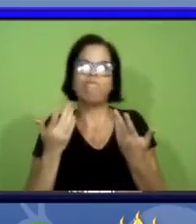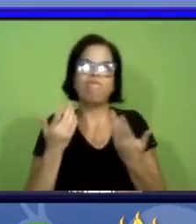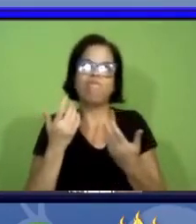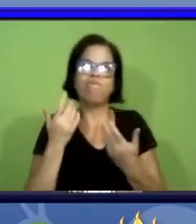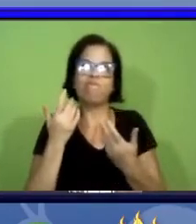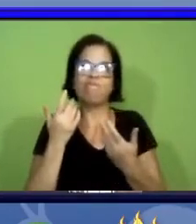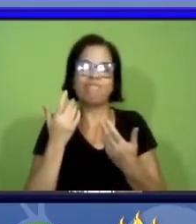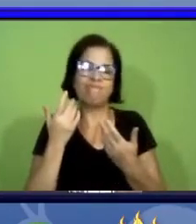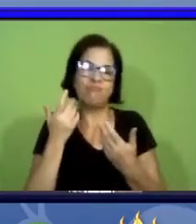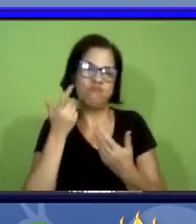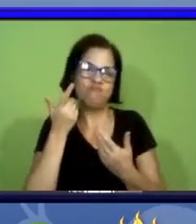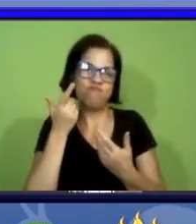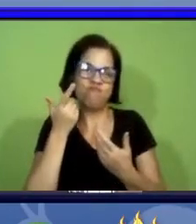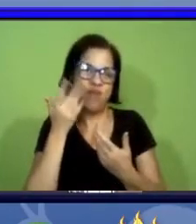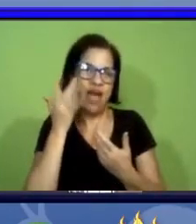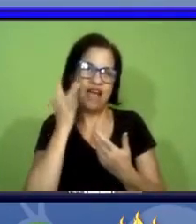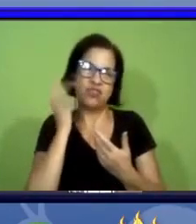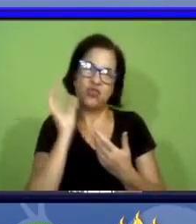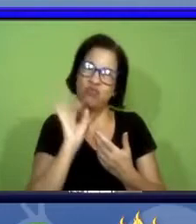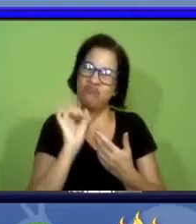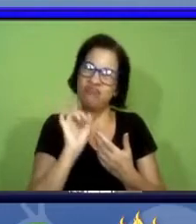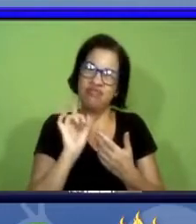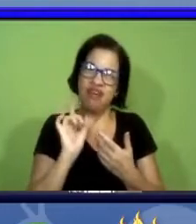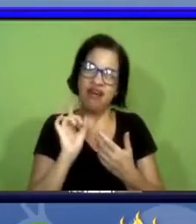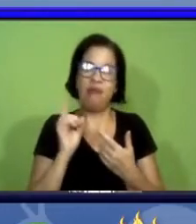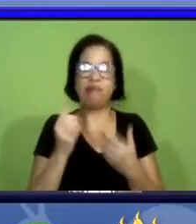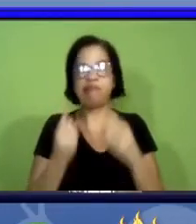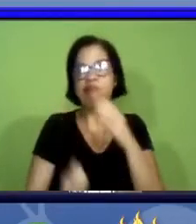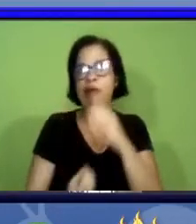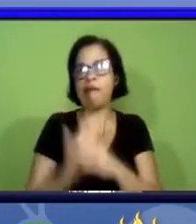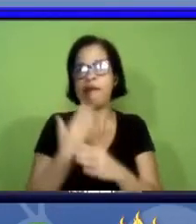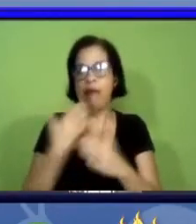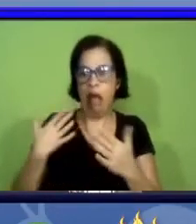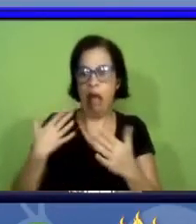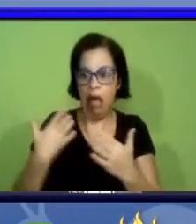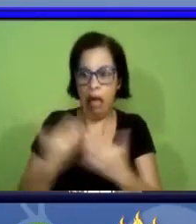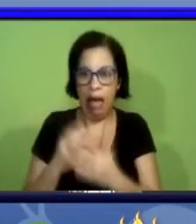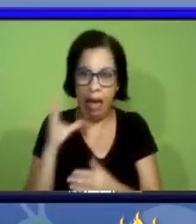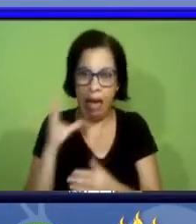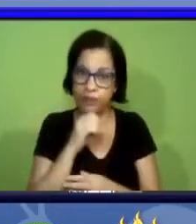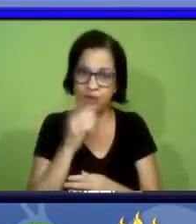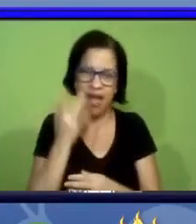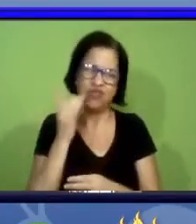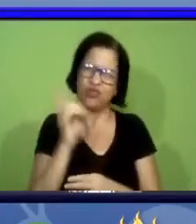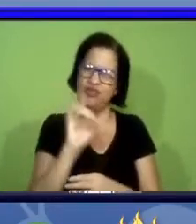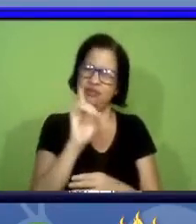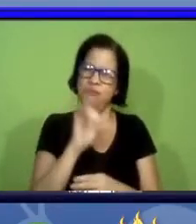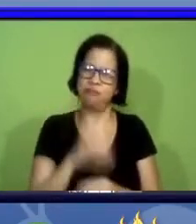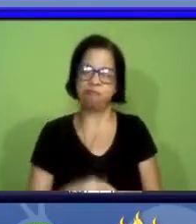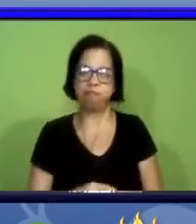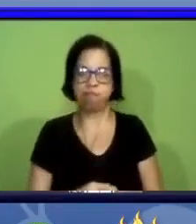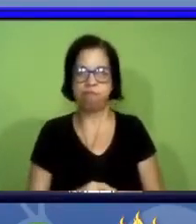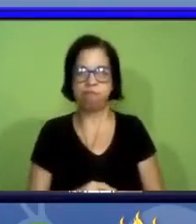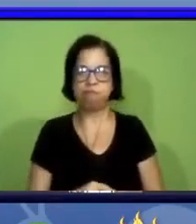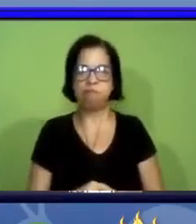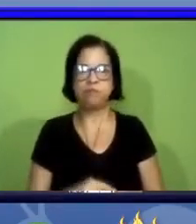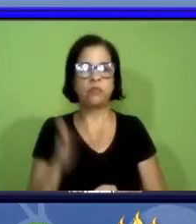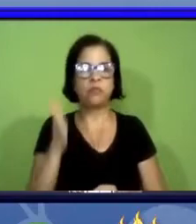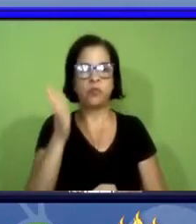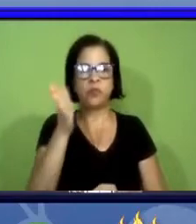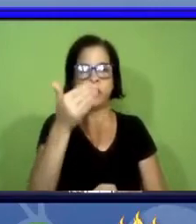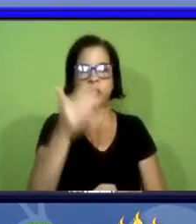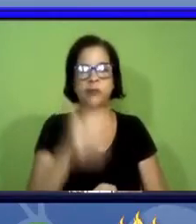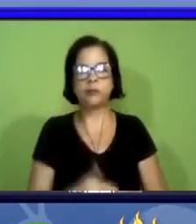isso de ser criado tão imediatamente próximo